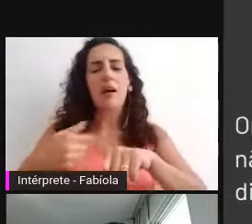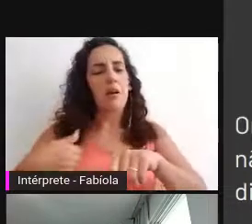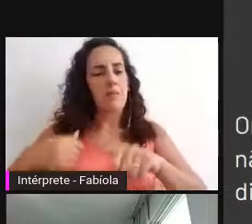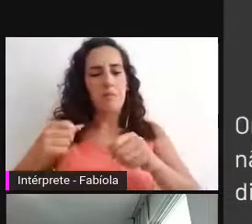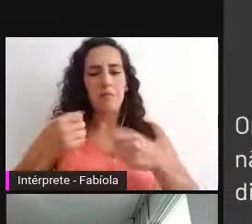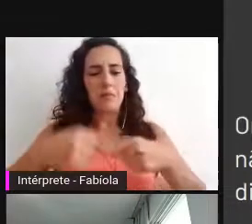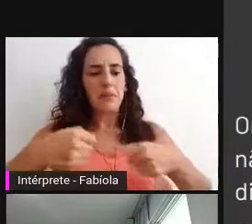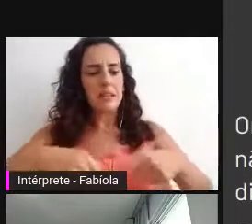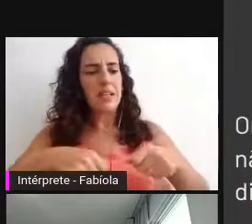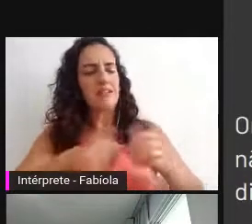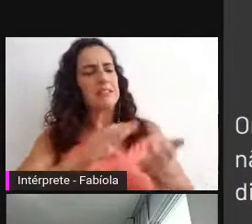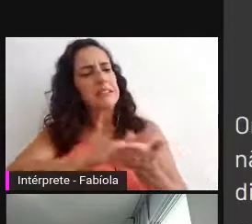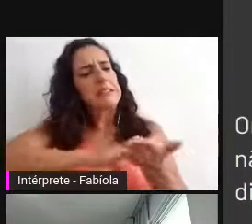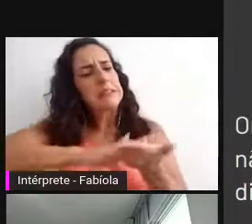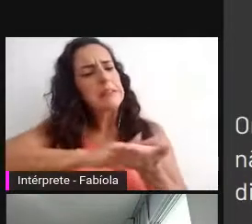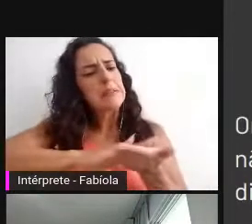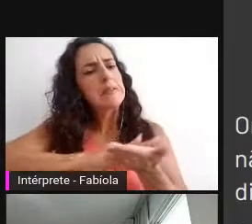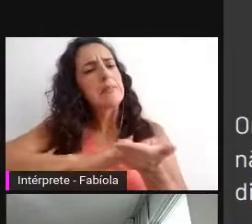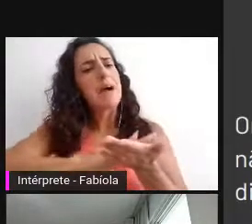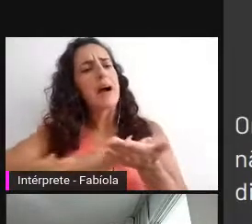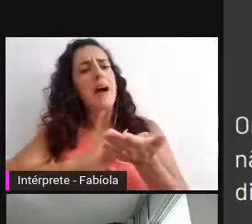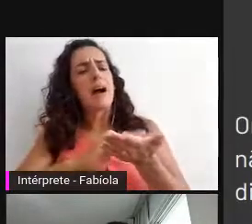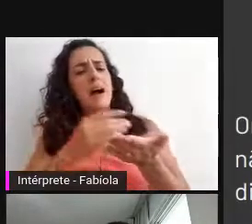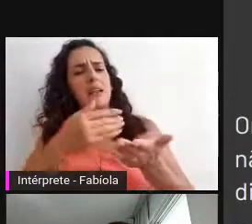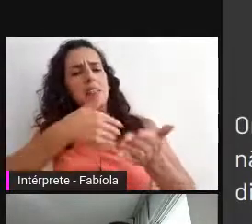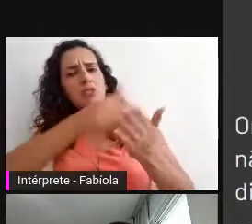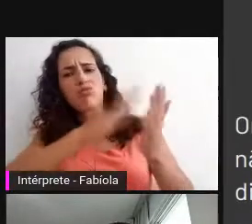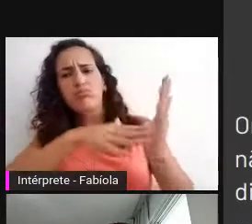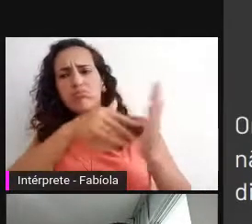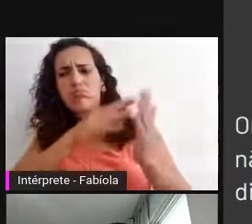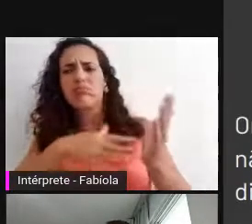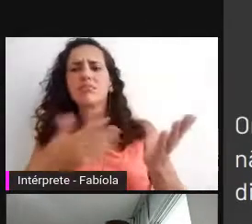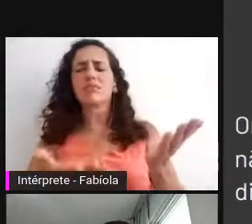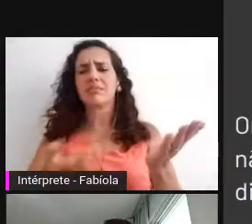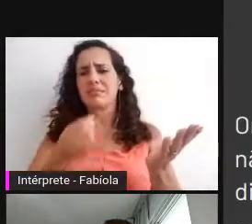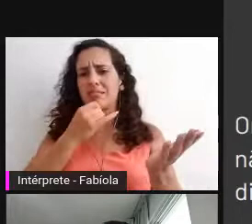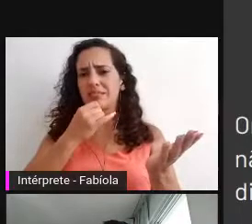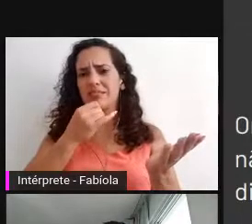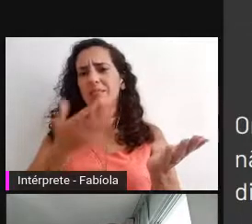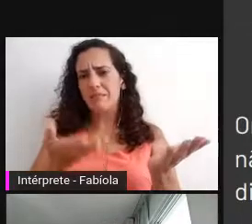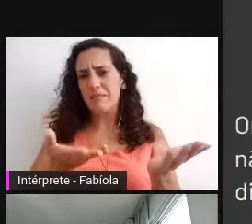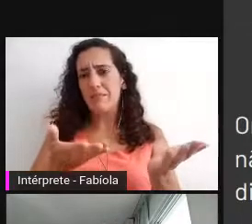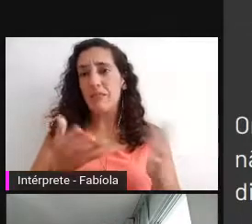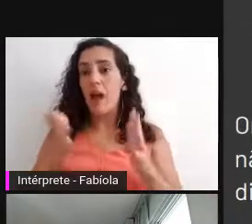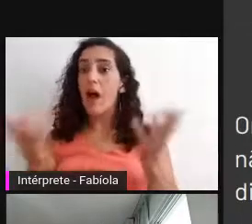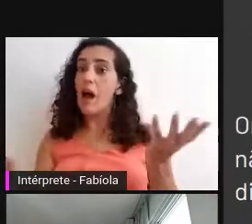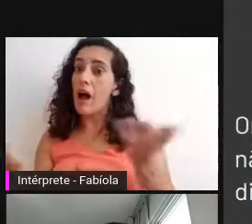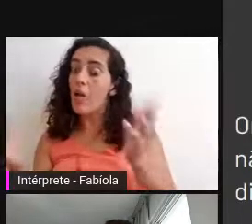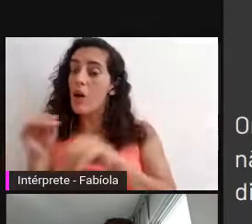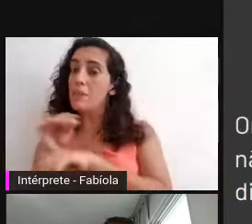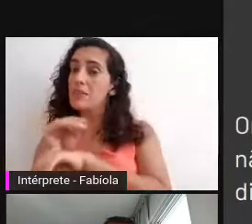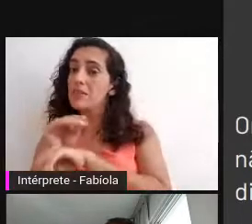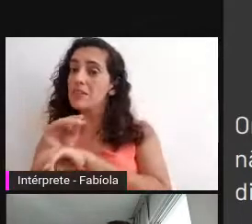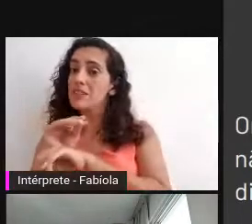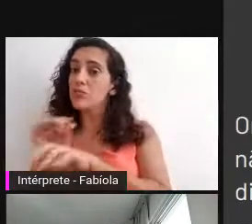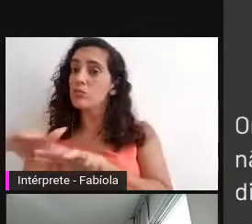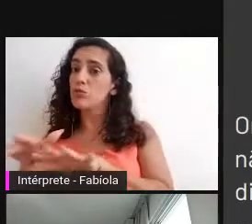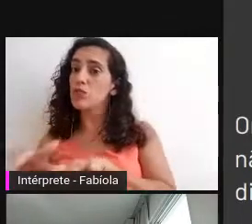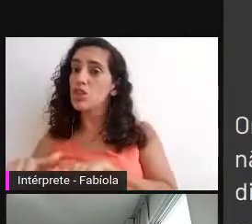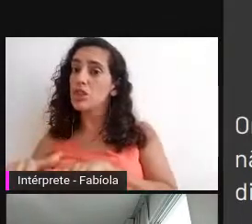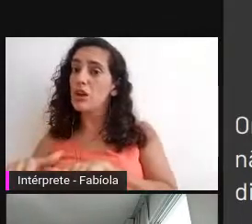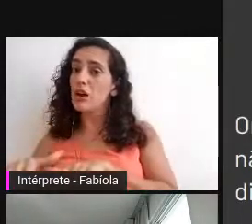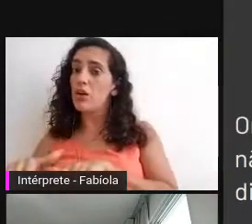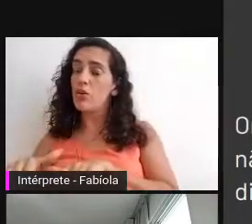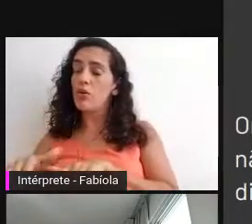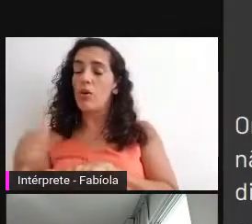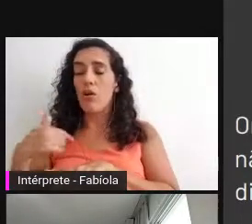Eu desacidificava. E aqui eu vou fazer uma estratégia de preservação digital e vou converter esse formato.